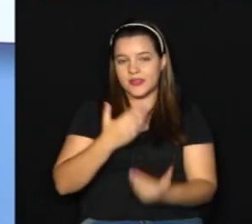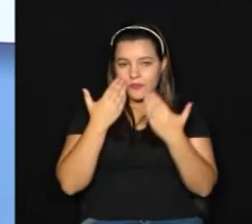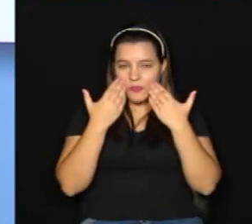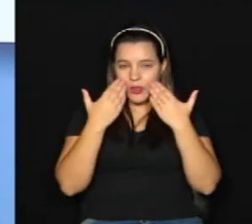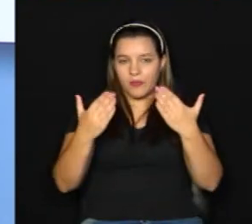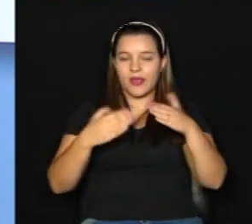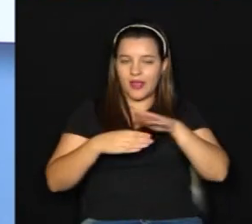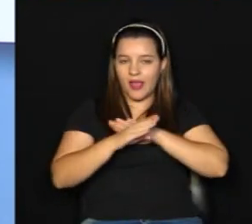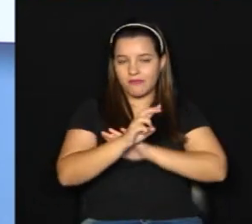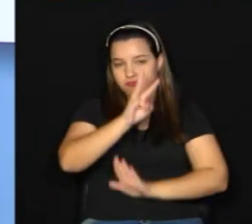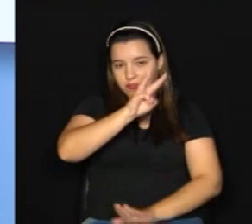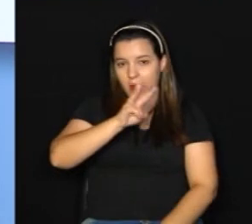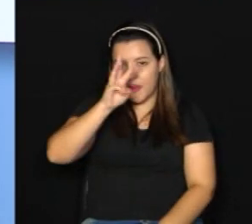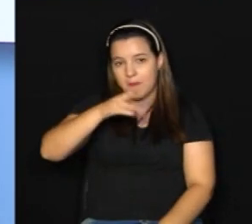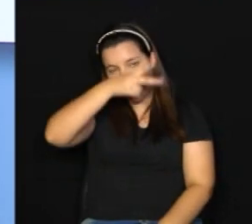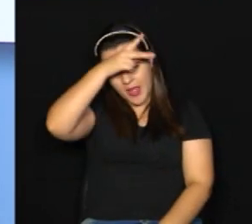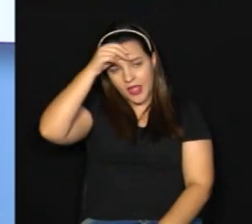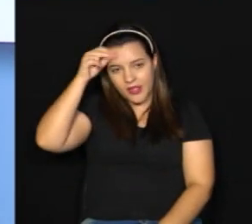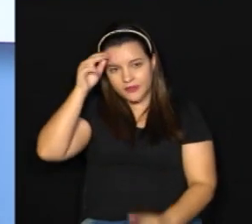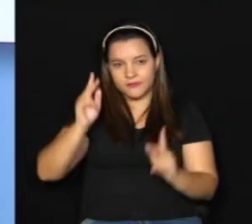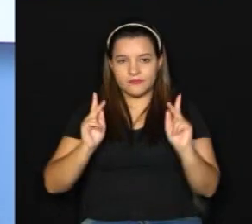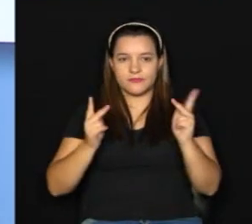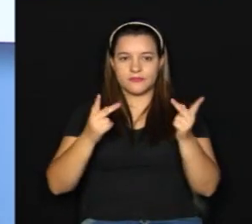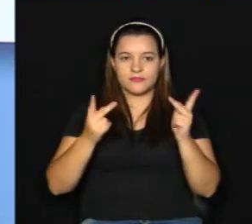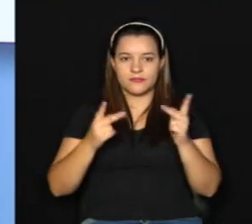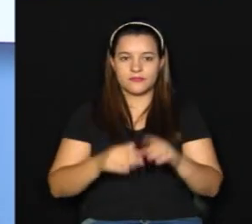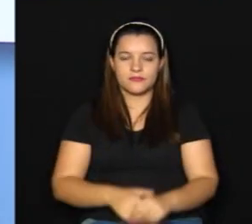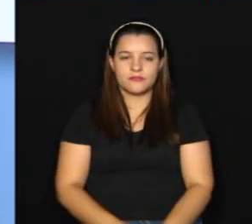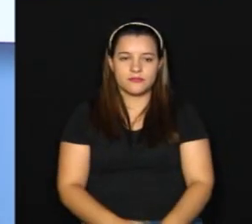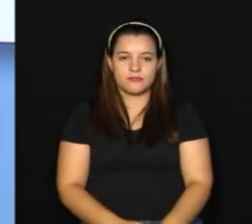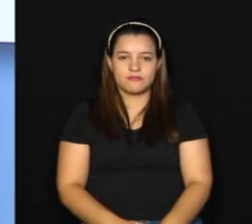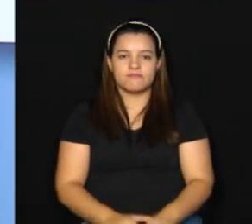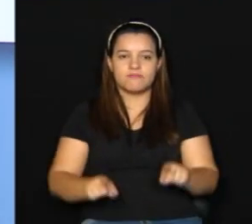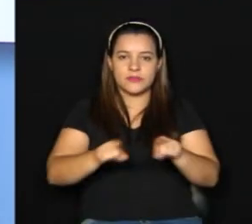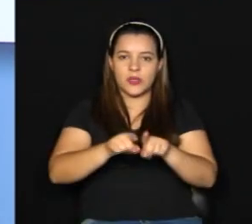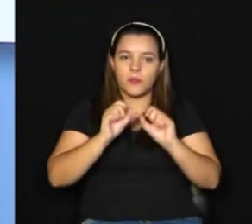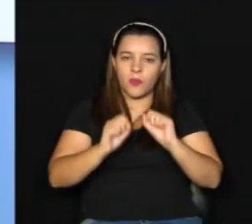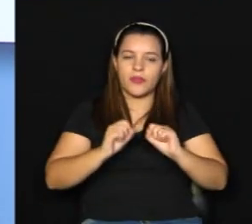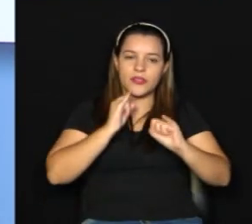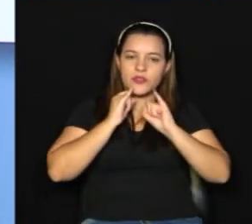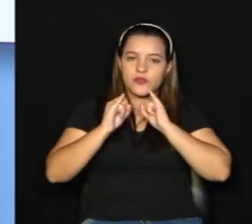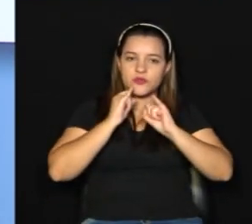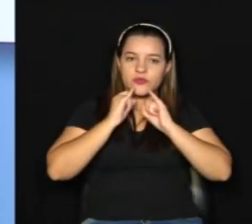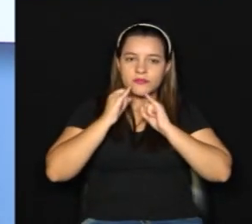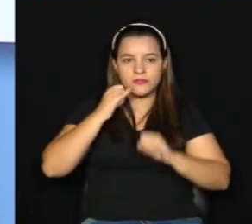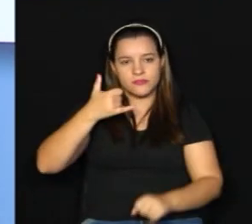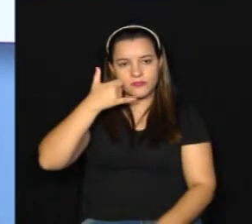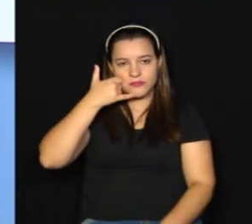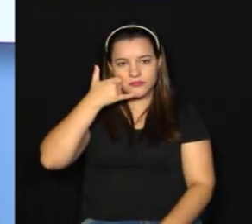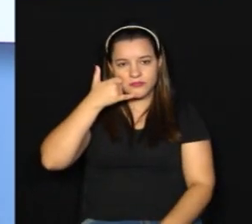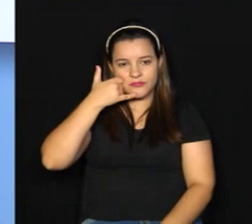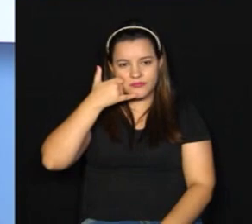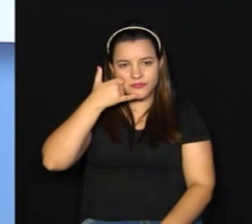entrar no site da Prefeitura de Hortolândia e também pode ter informações através do telefone